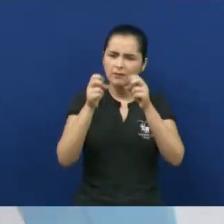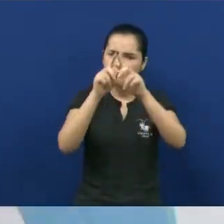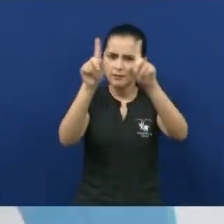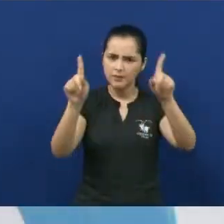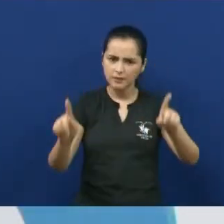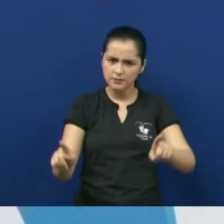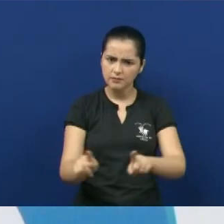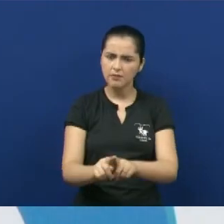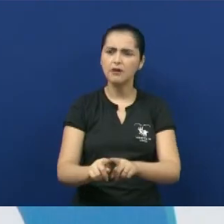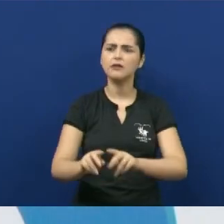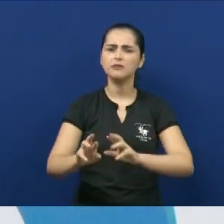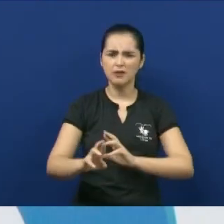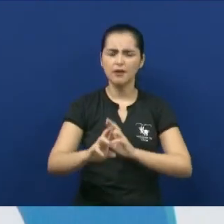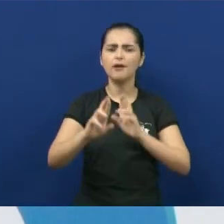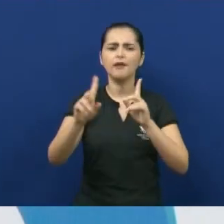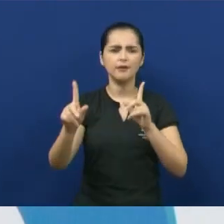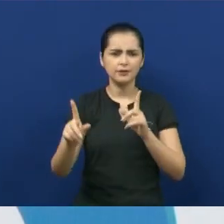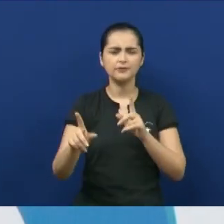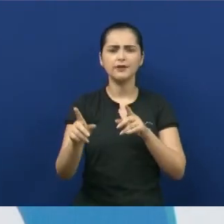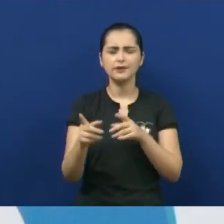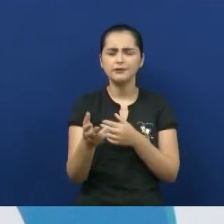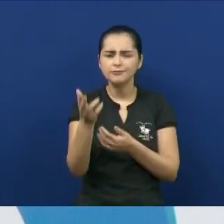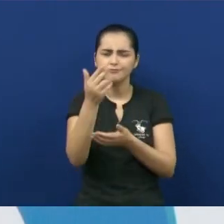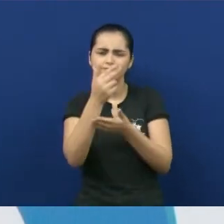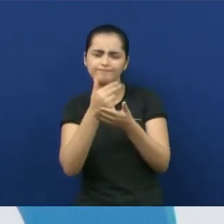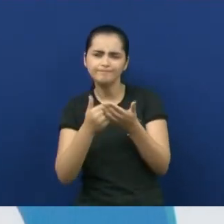eles fogem um pouco daquela estética bem redondinha.